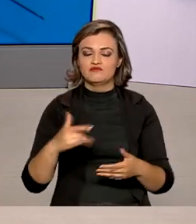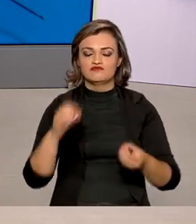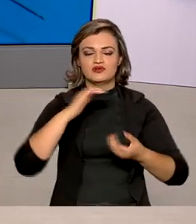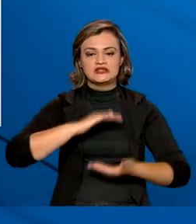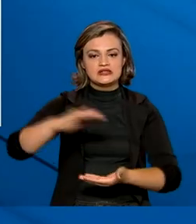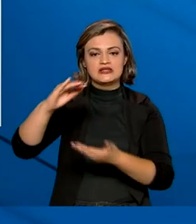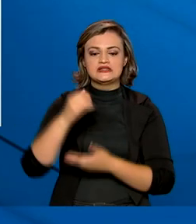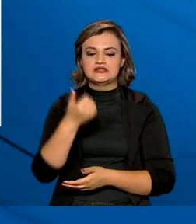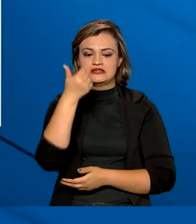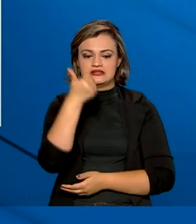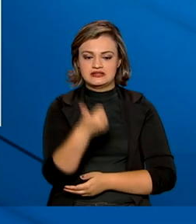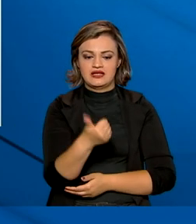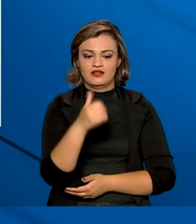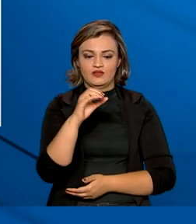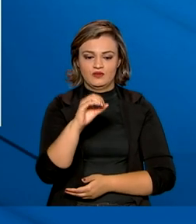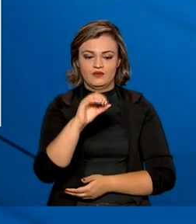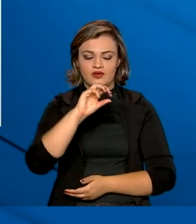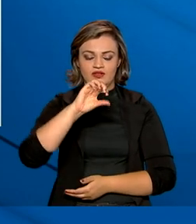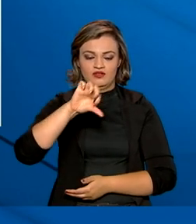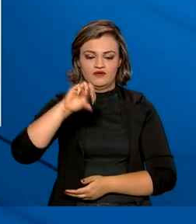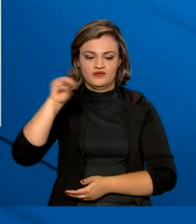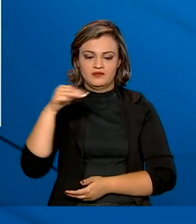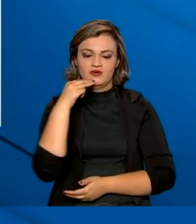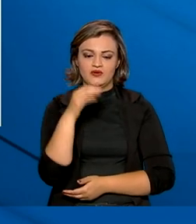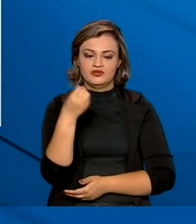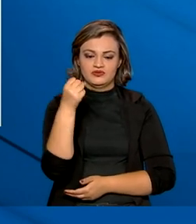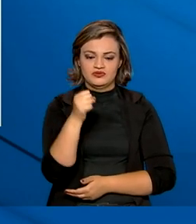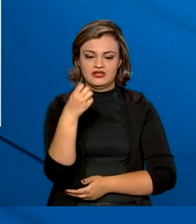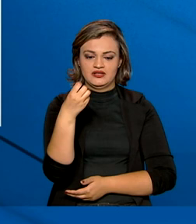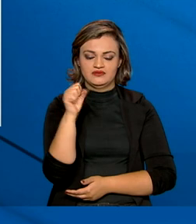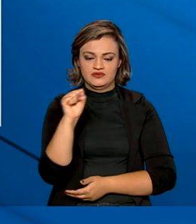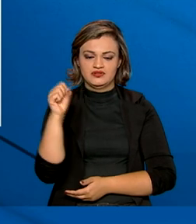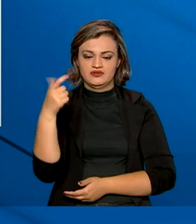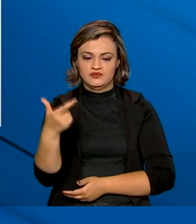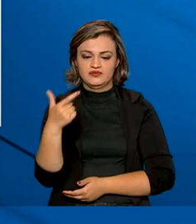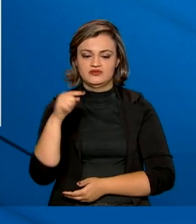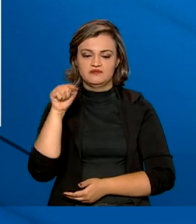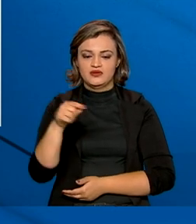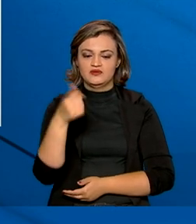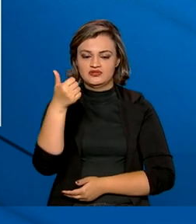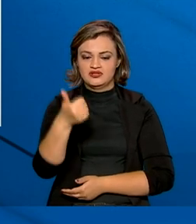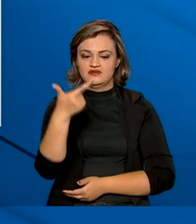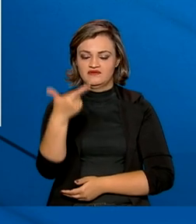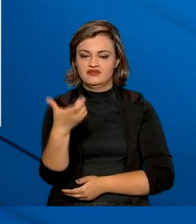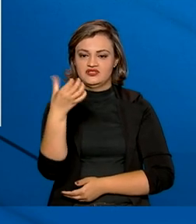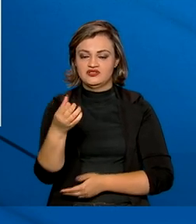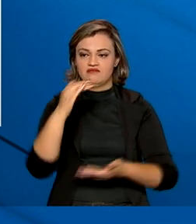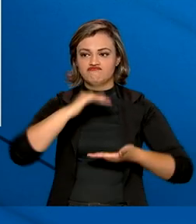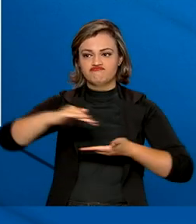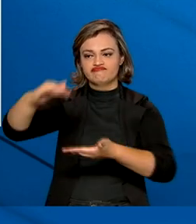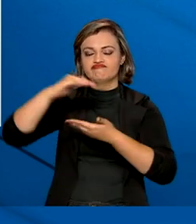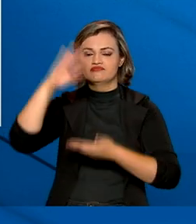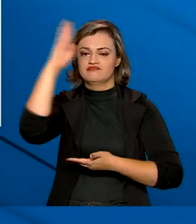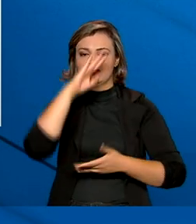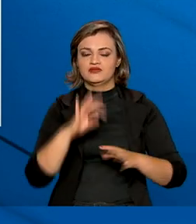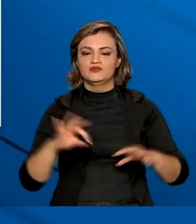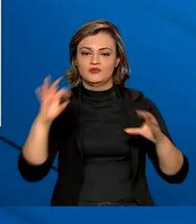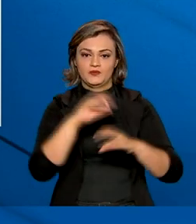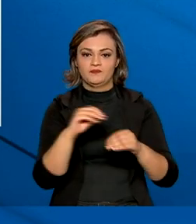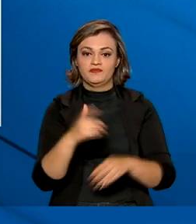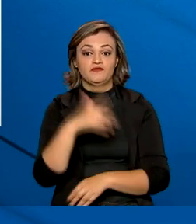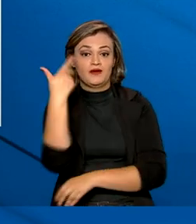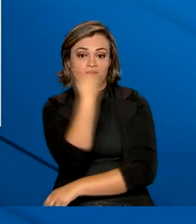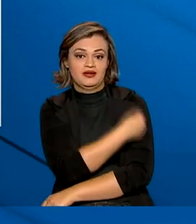distribuiu 109.882.126 doses para todo o Brasil. Foram